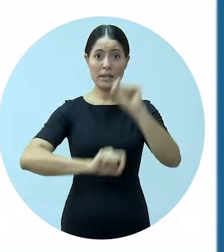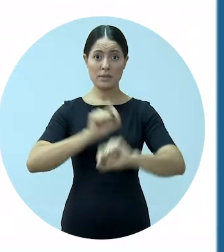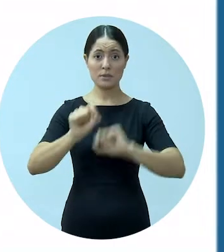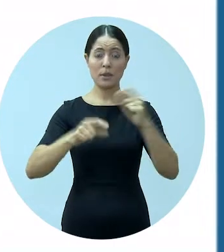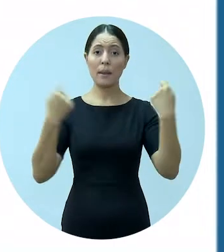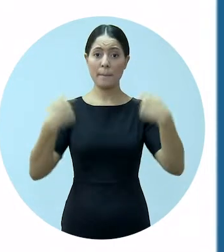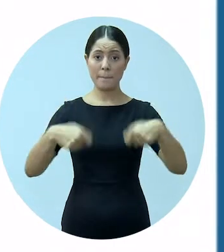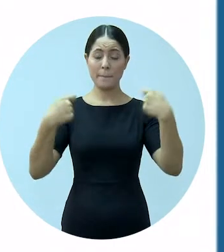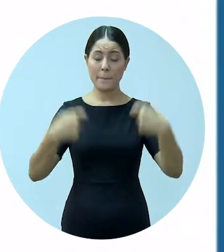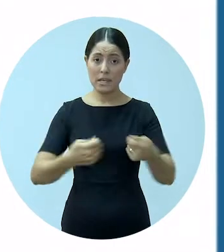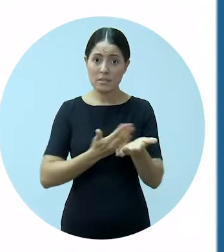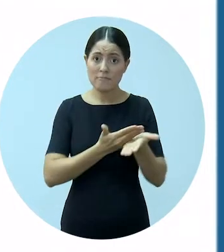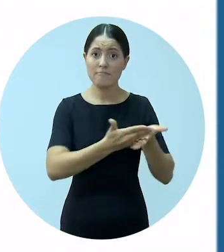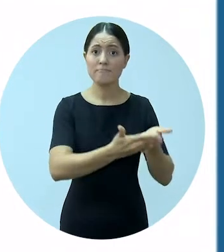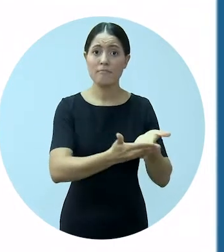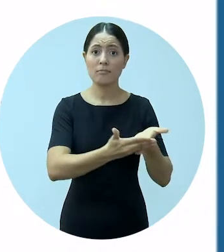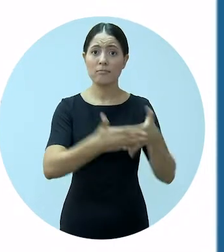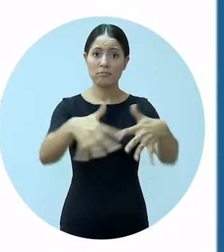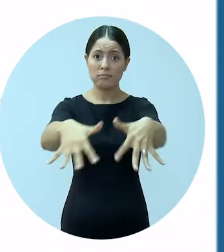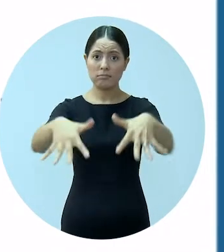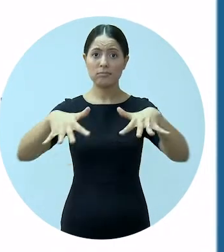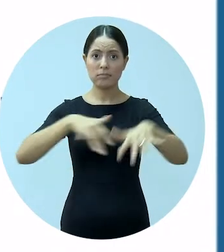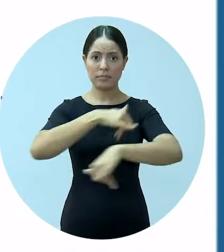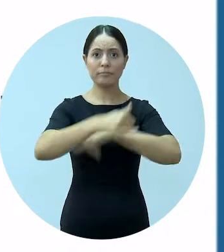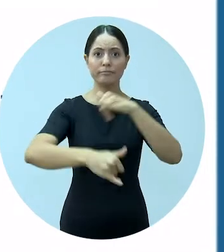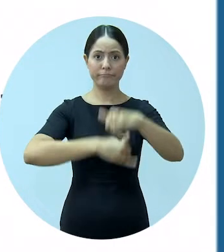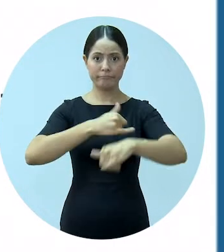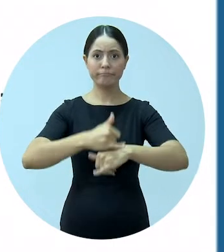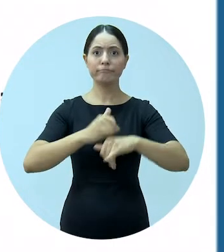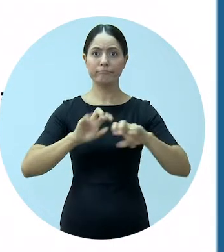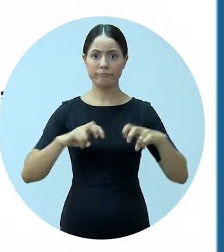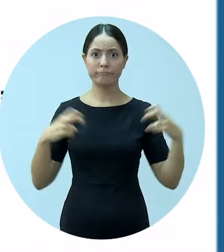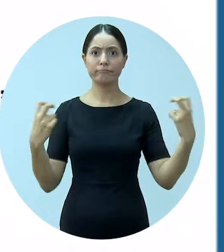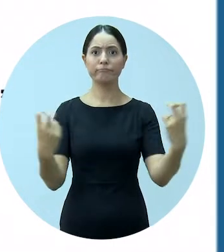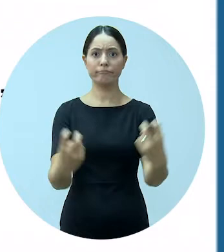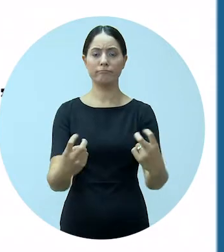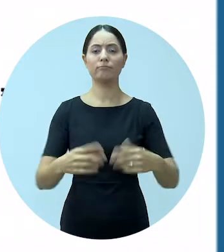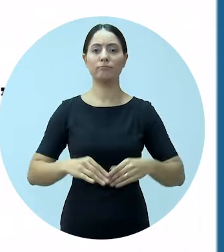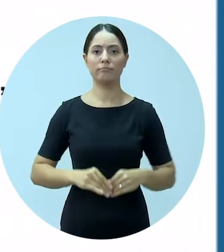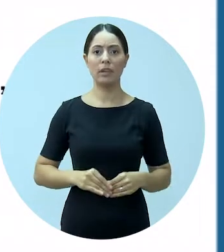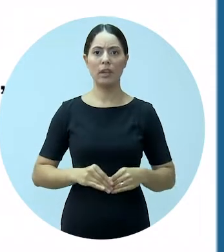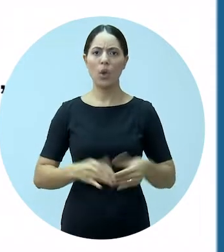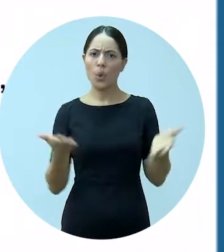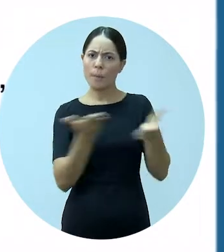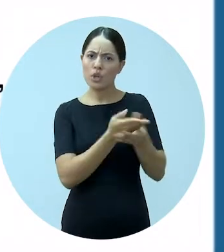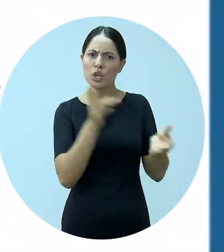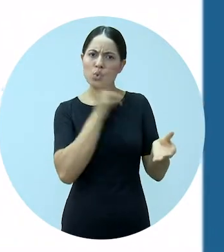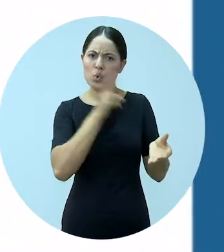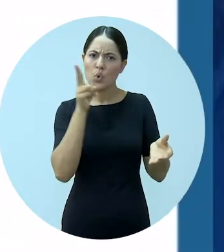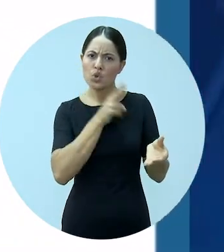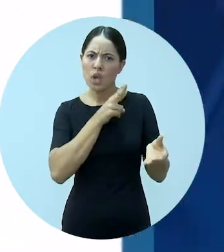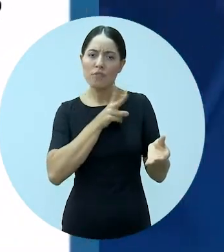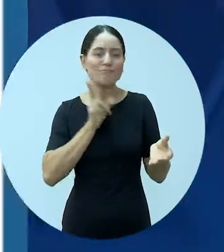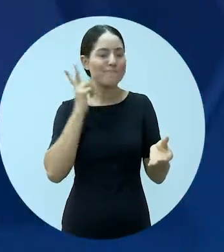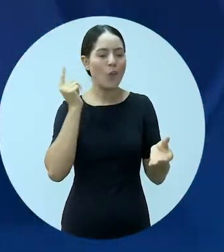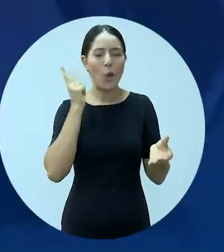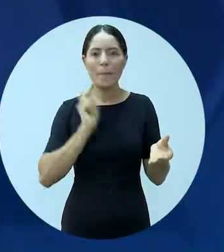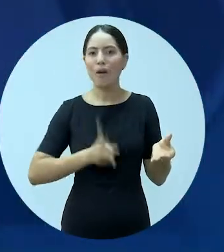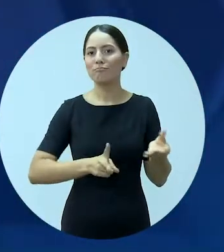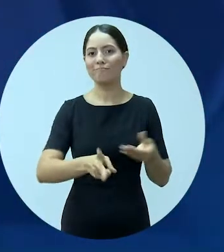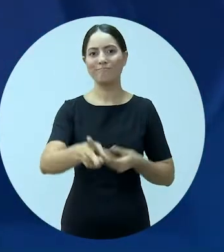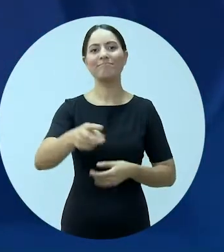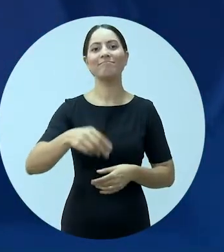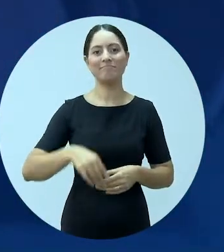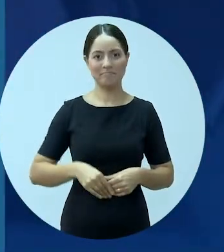promover iniciativas para implementar audiências por videoconferência. E processos urgentes devem prosseguir normalmente.